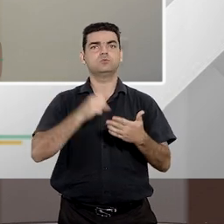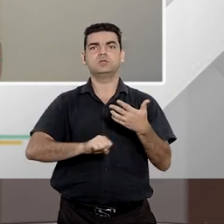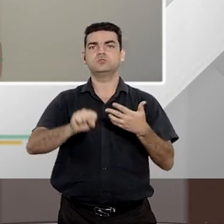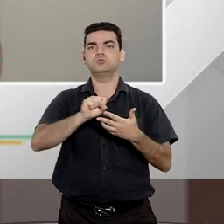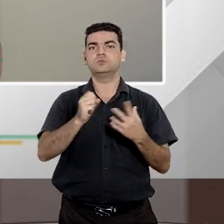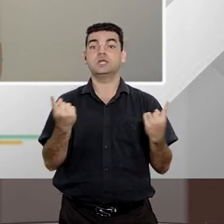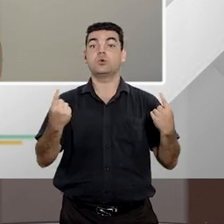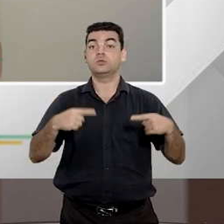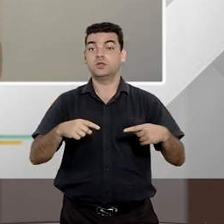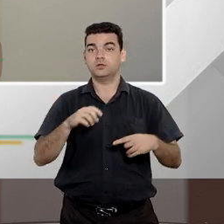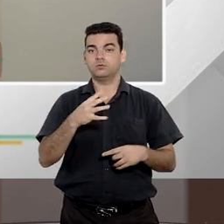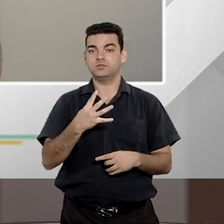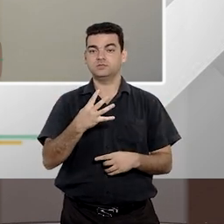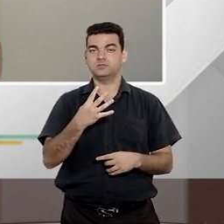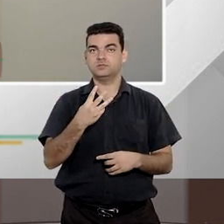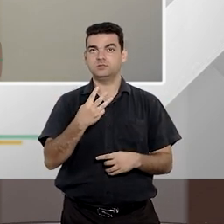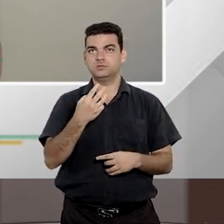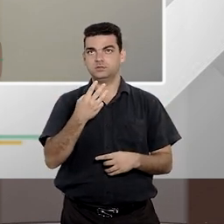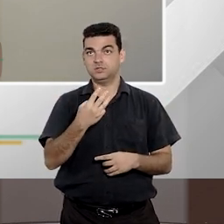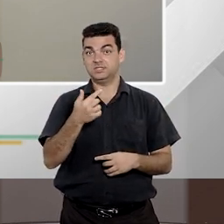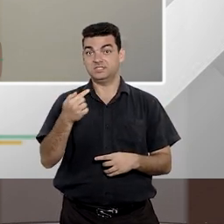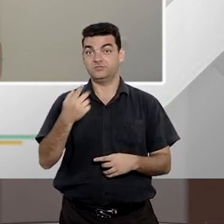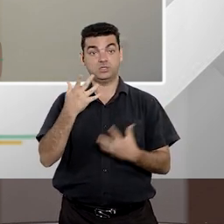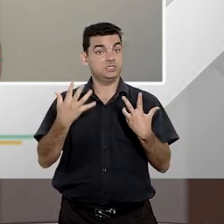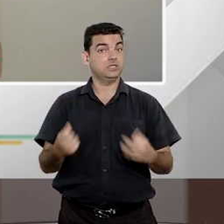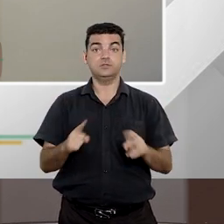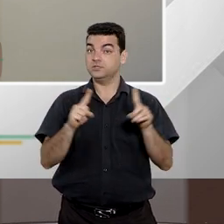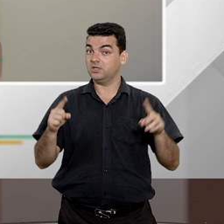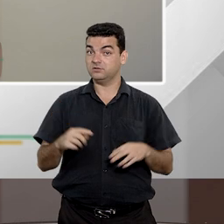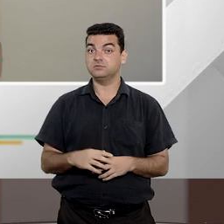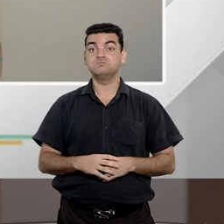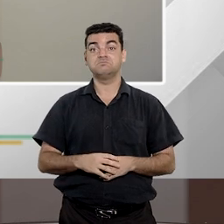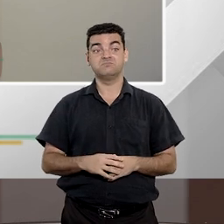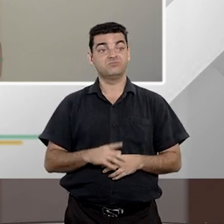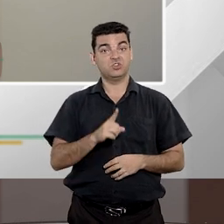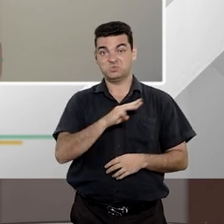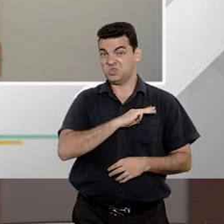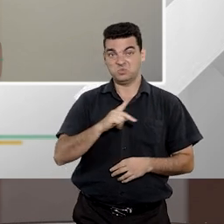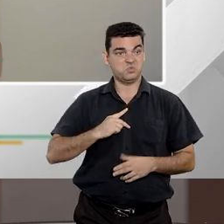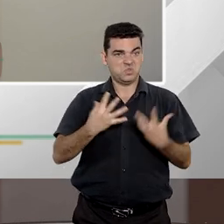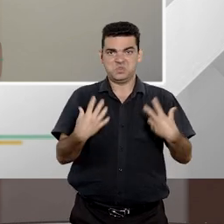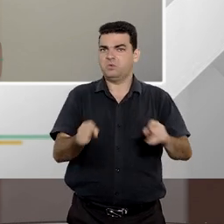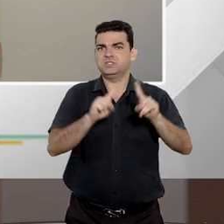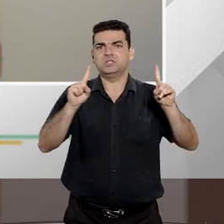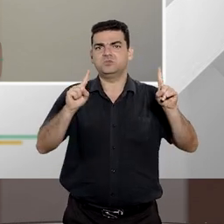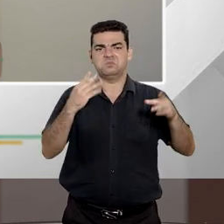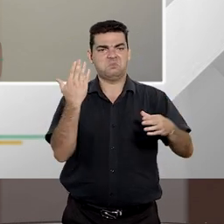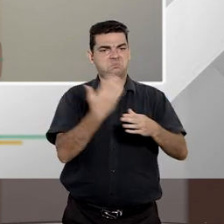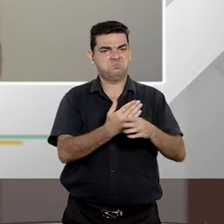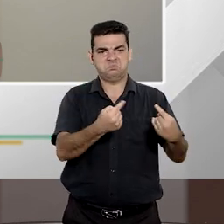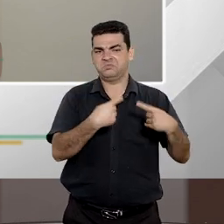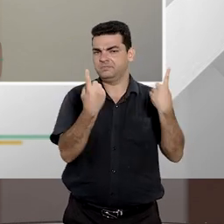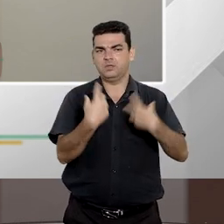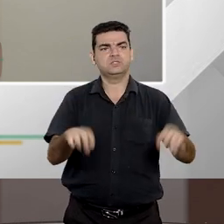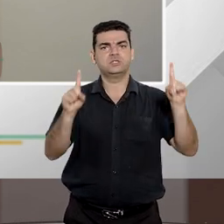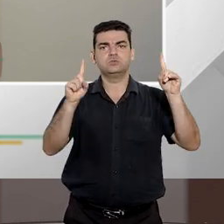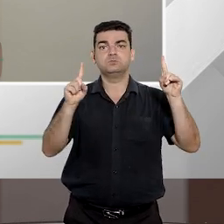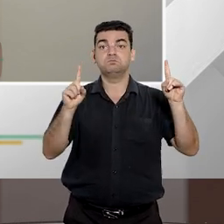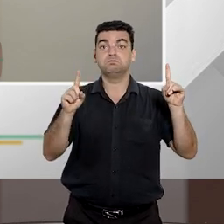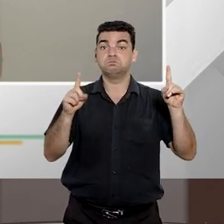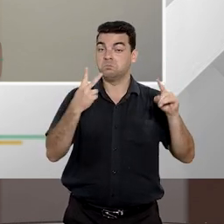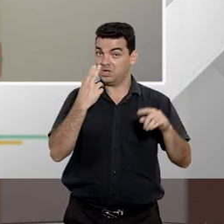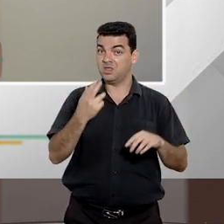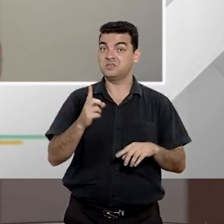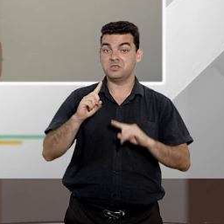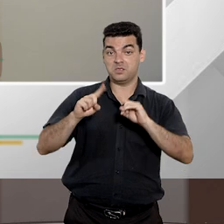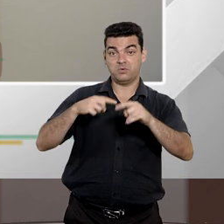súmula 407 que dizia que não cabia que o Ministério Público não tinha legitimidade para ingressar com o ACP para